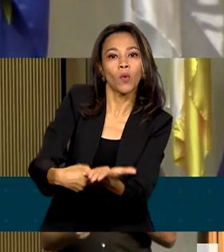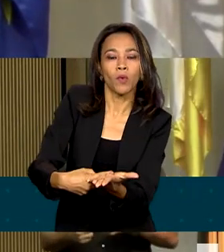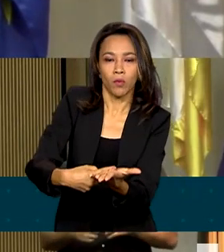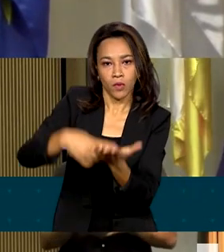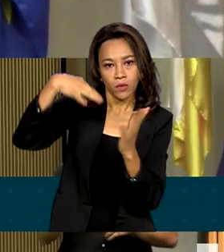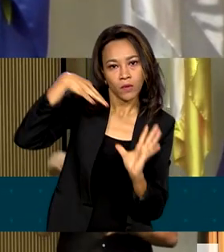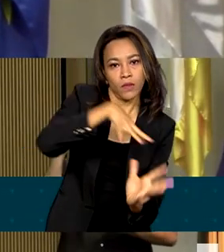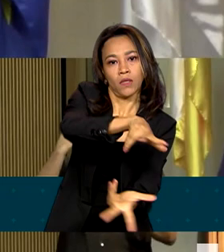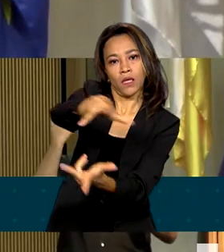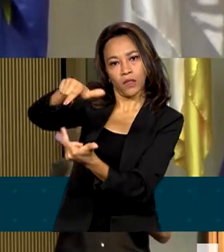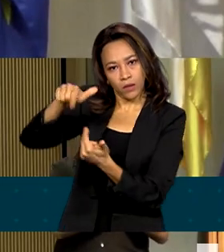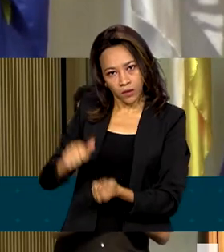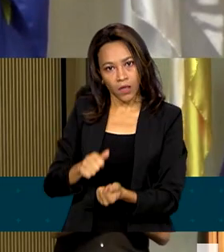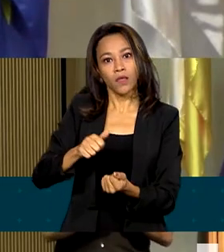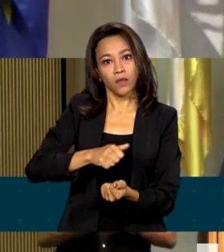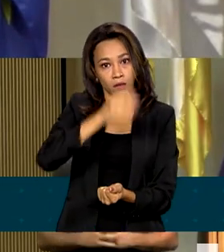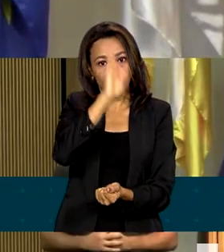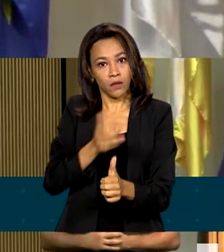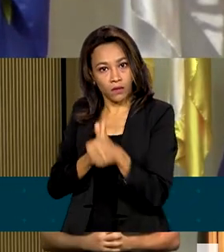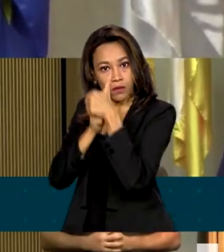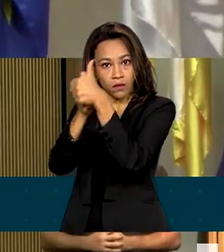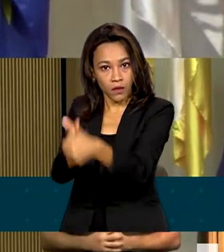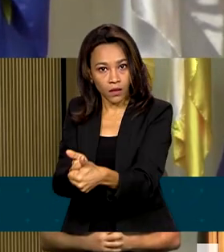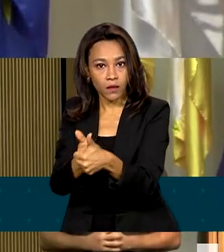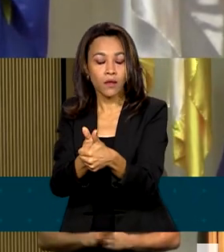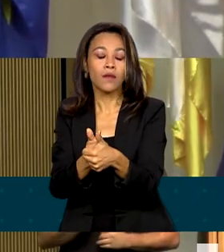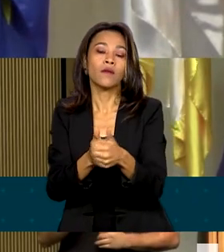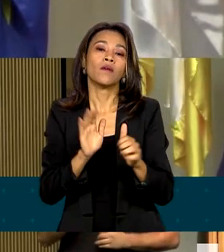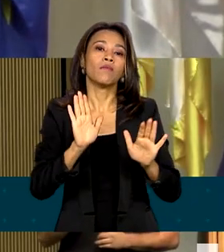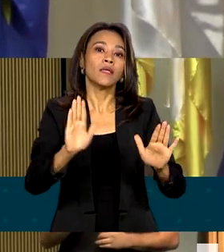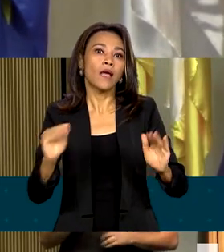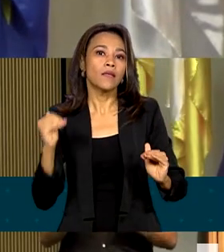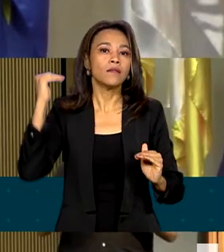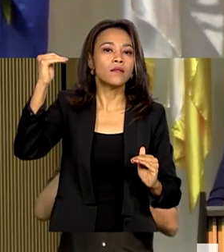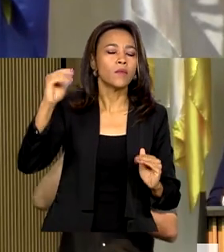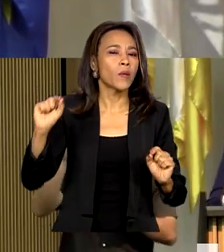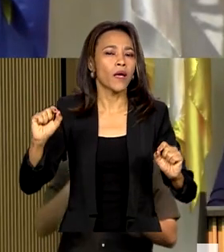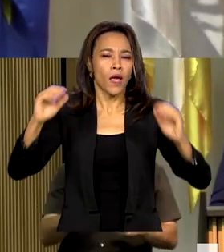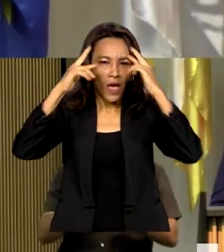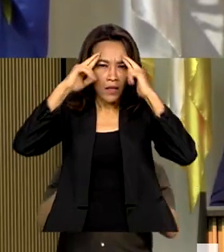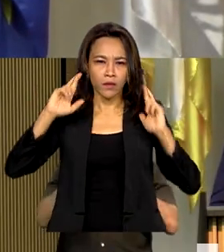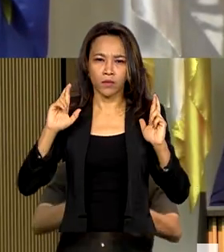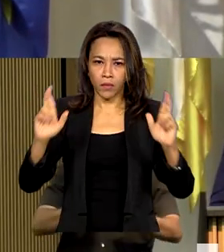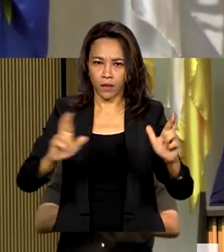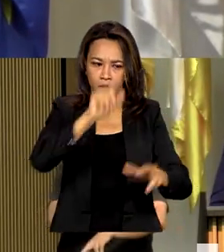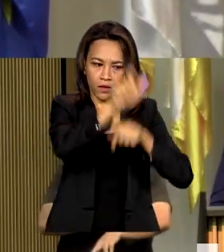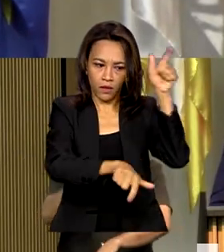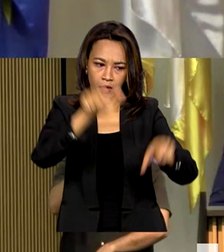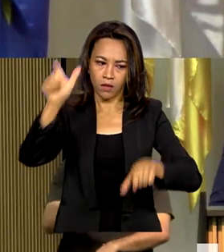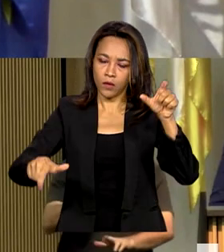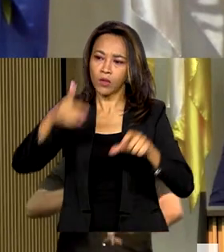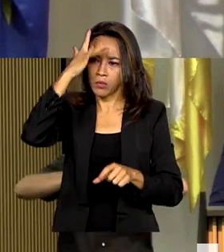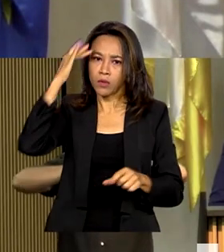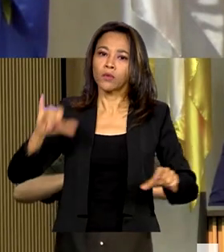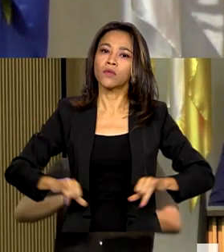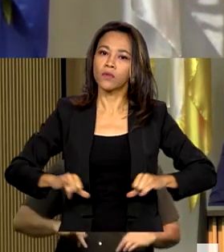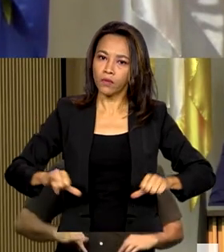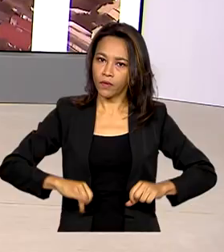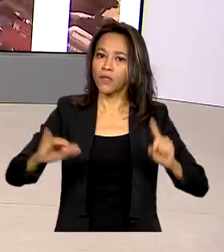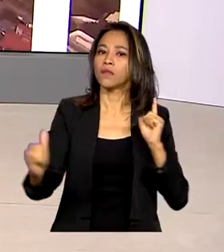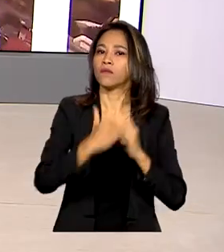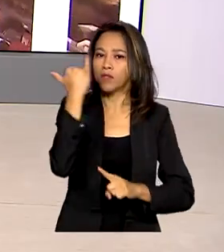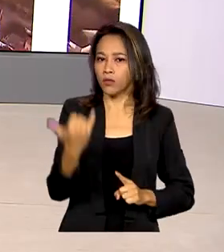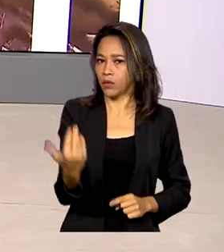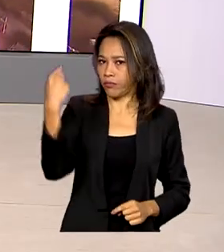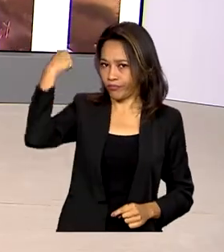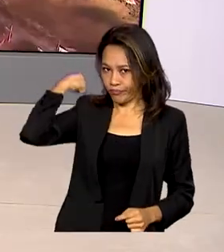quais o Brasil é signatário, mas, sobretudo, por respeito às vítimas dos crimes praticados pelo Estado brasileiro.